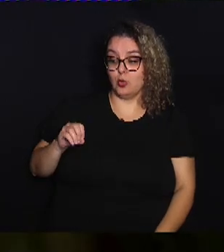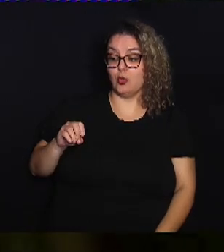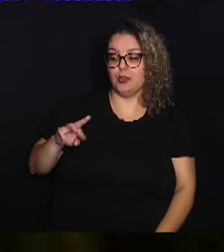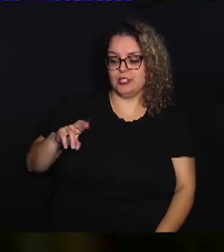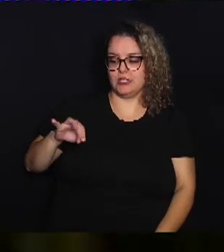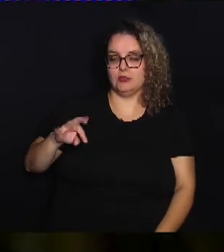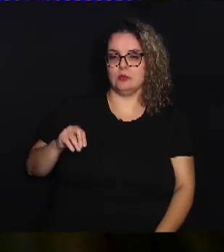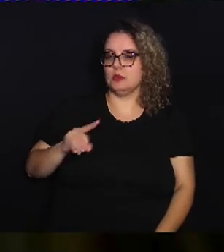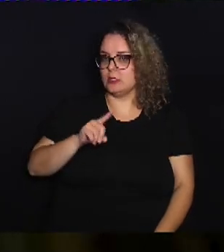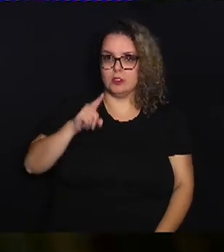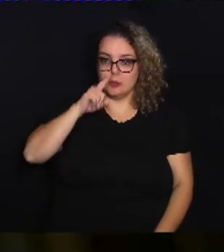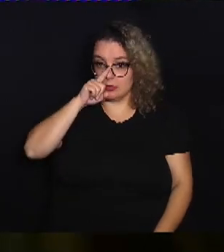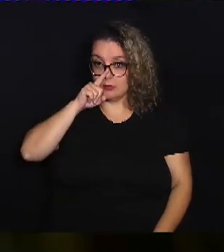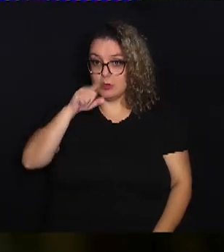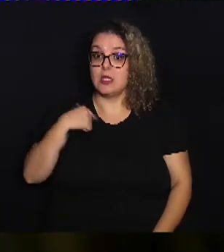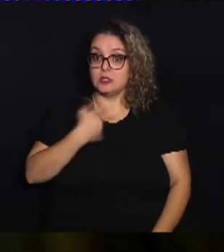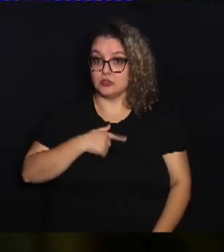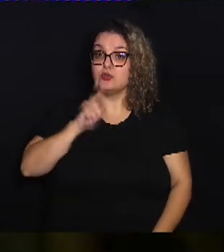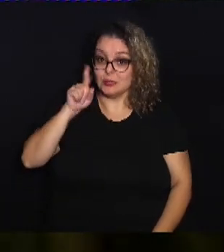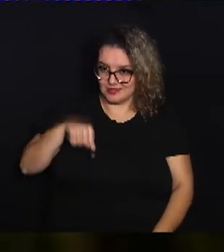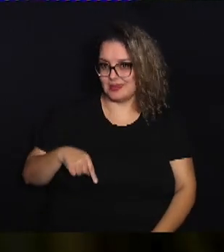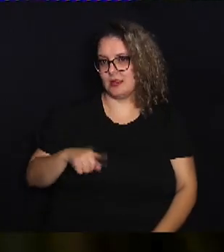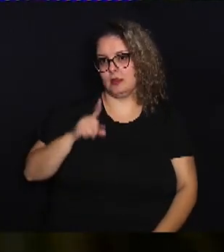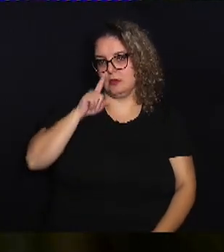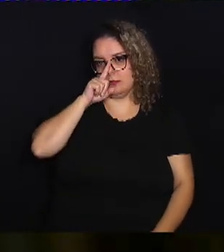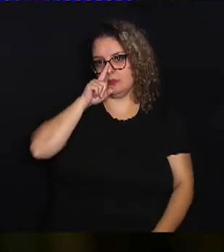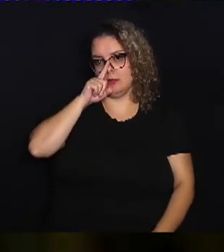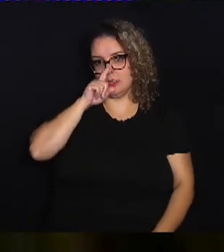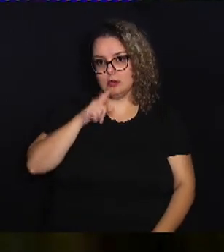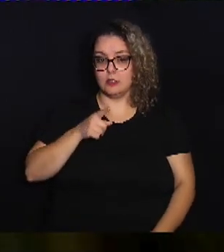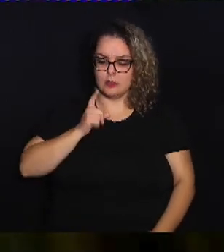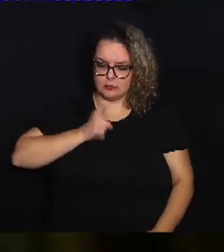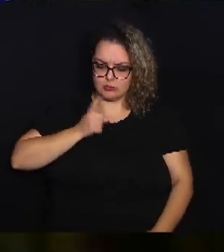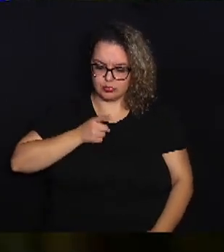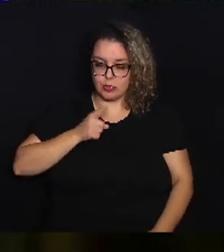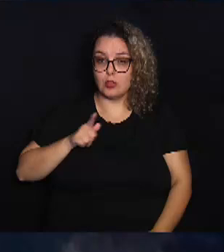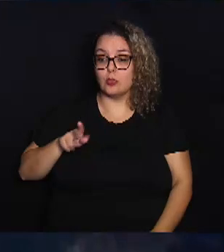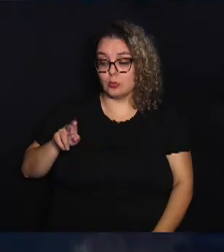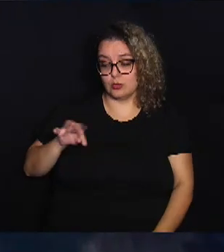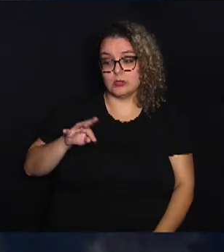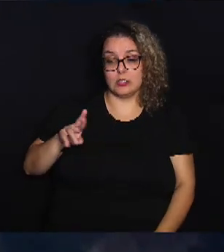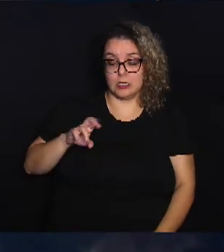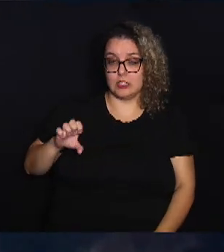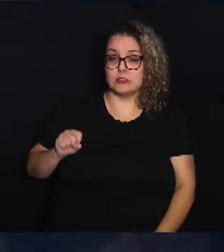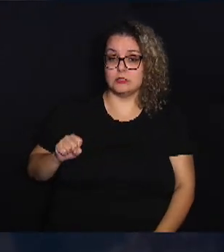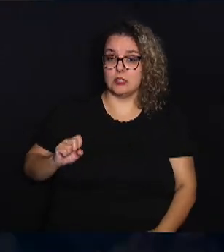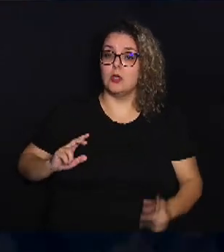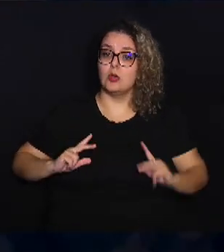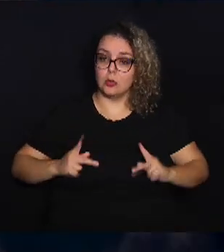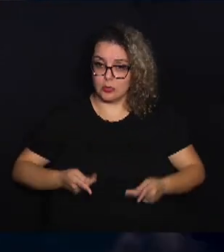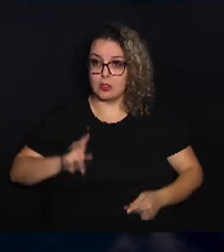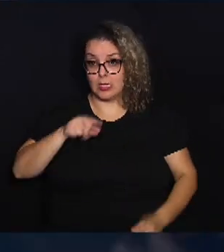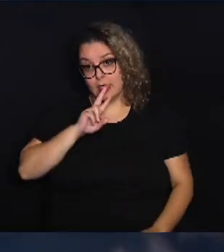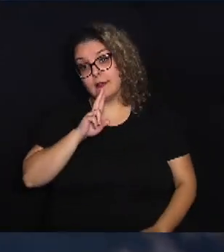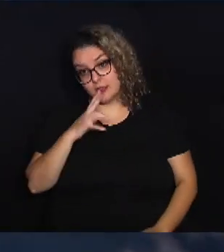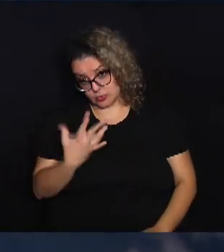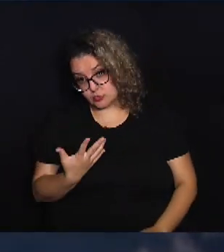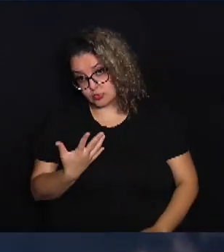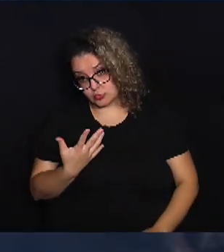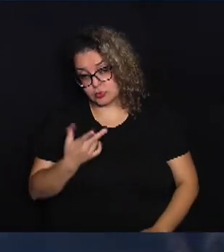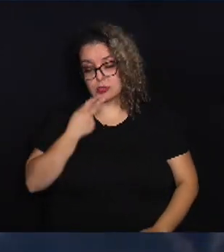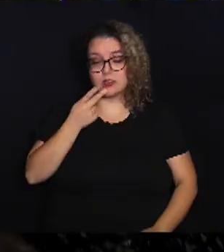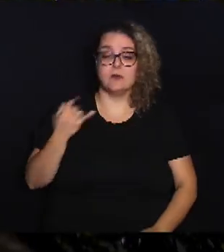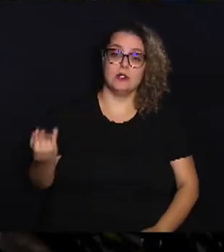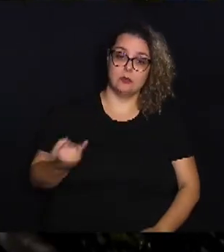em perigo, mas somos o perigo. E apesar da bronca, Guterres também afirmou que os humanos são a solução e reforçou a